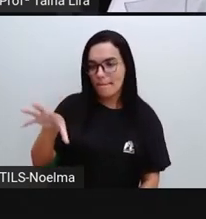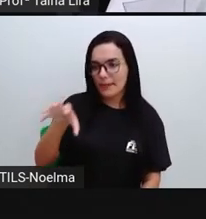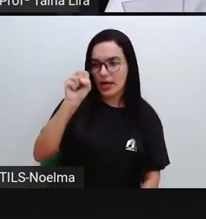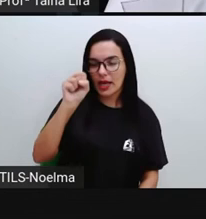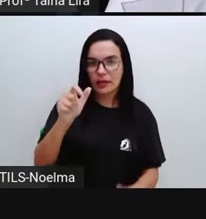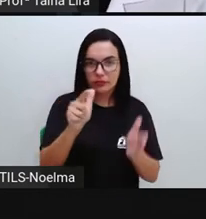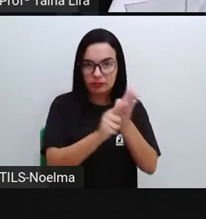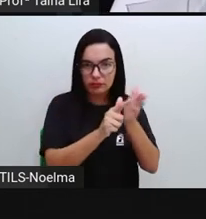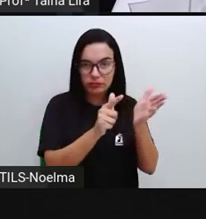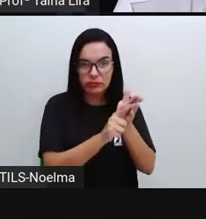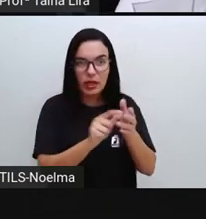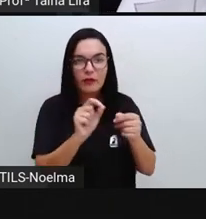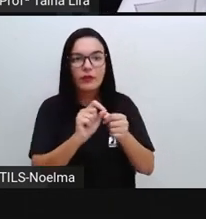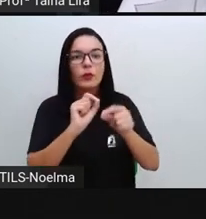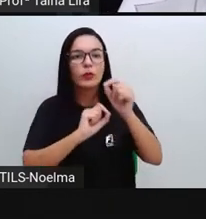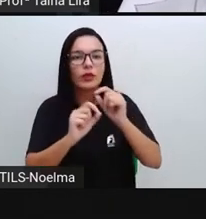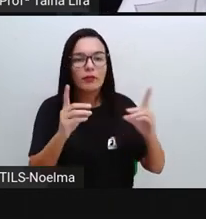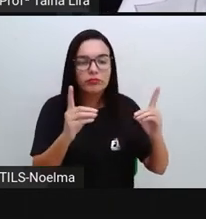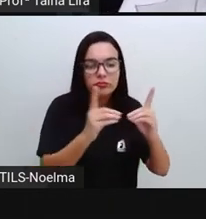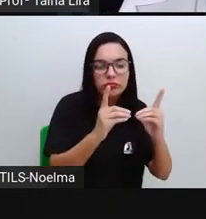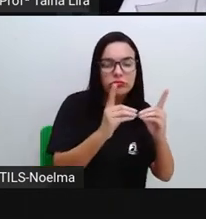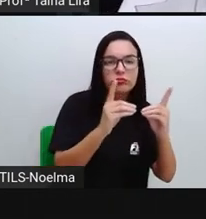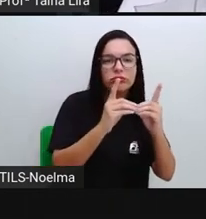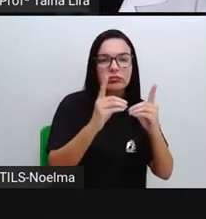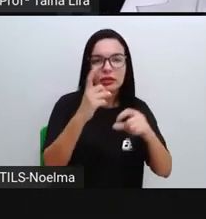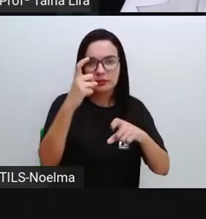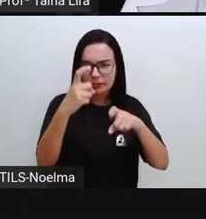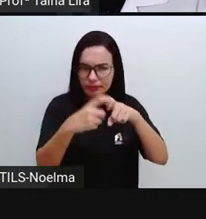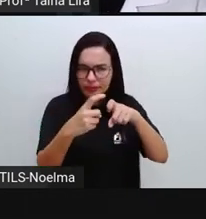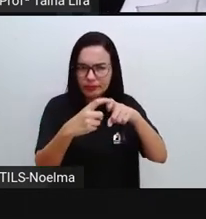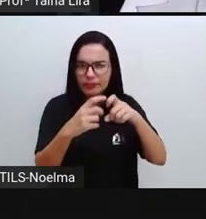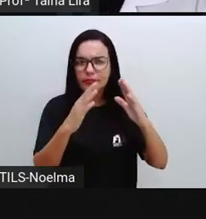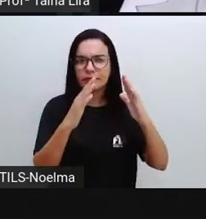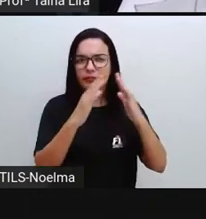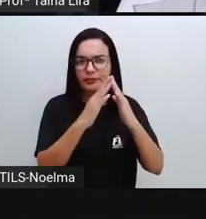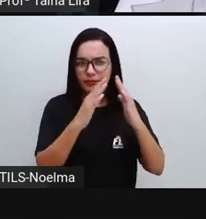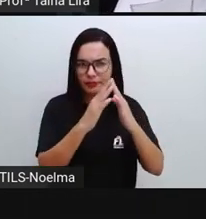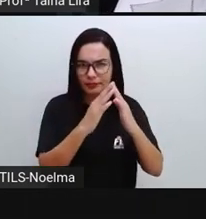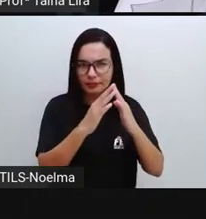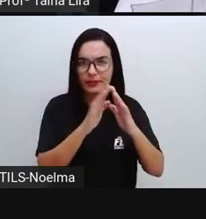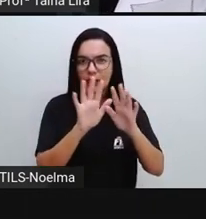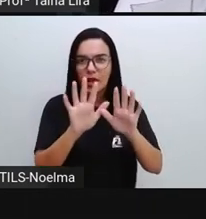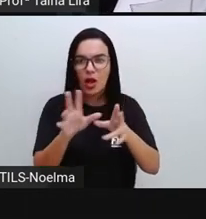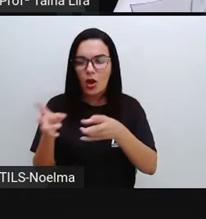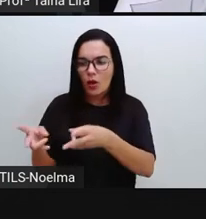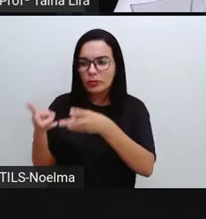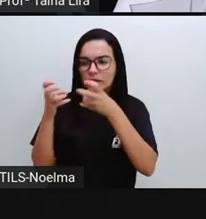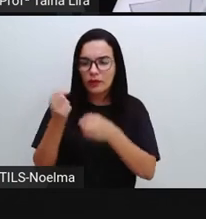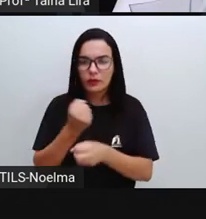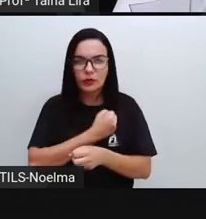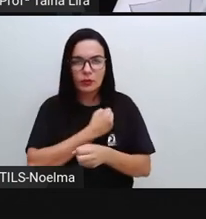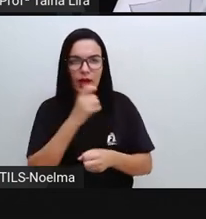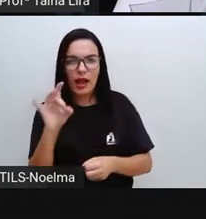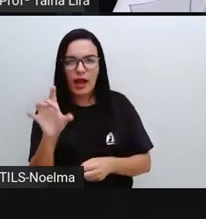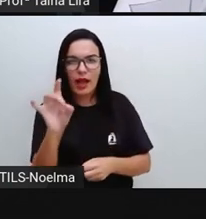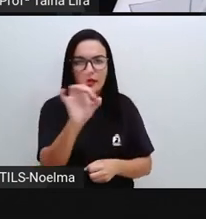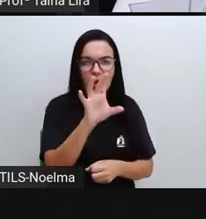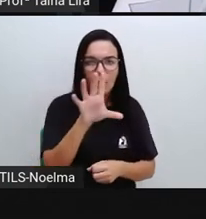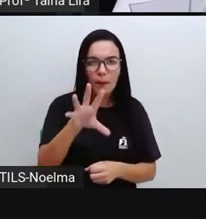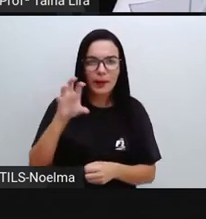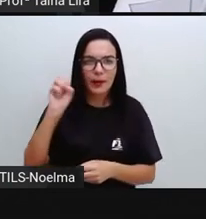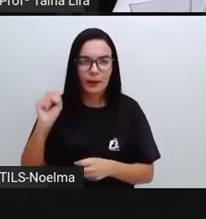para serem atendidas no posto de saúde. Observe o número que cada uma pegou.